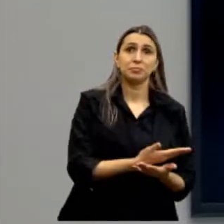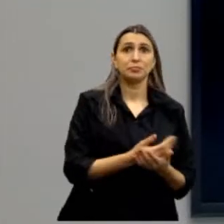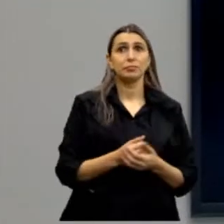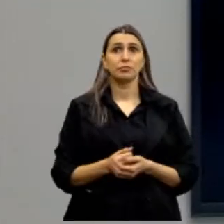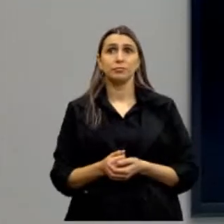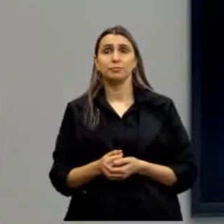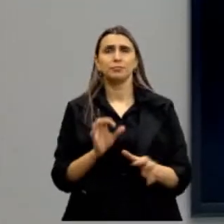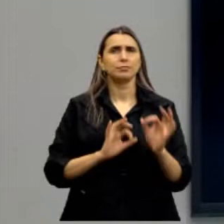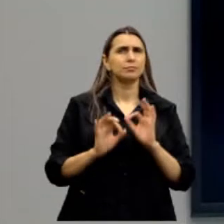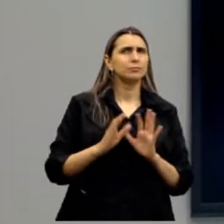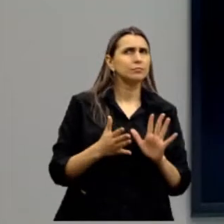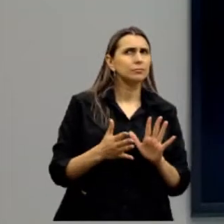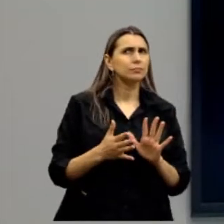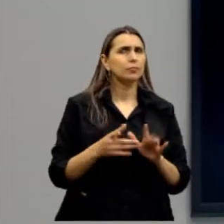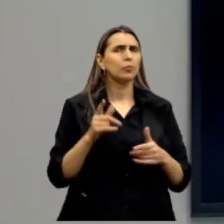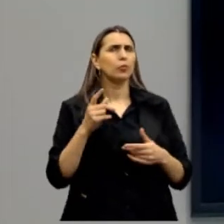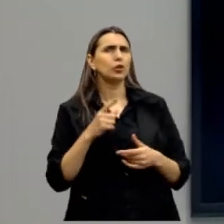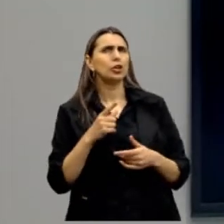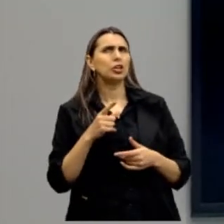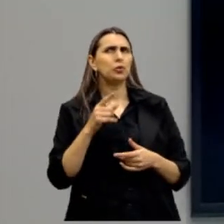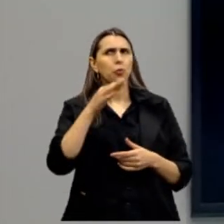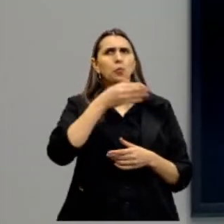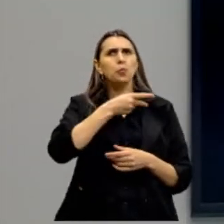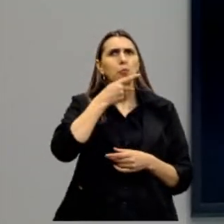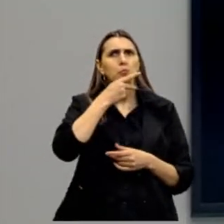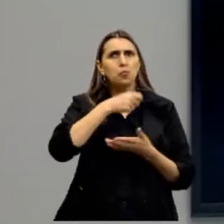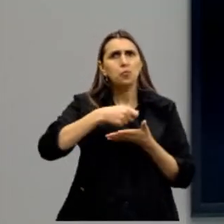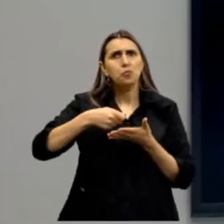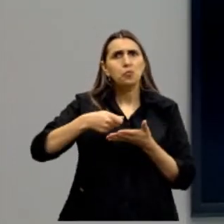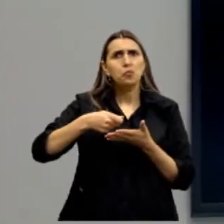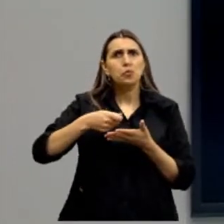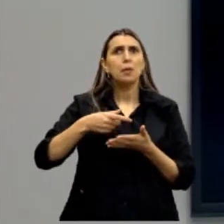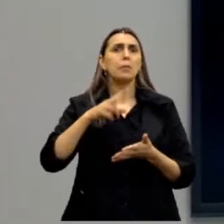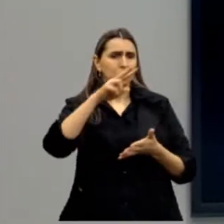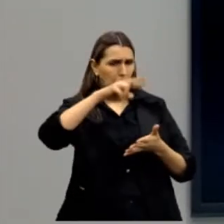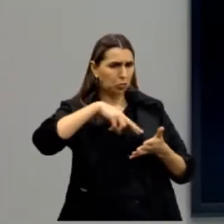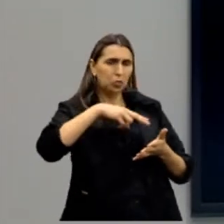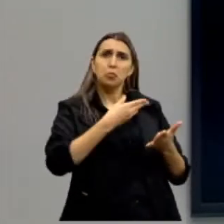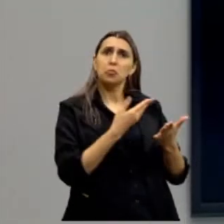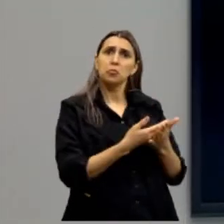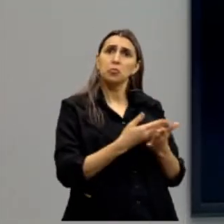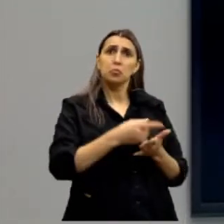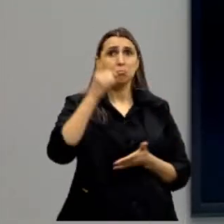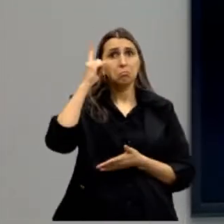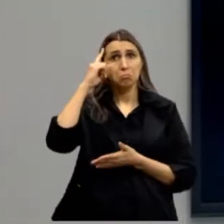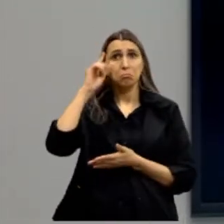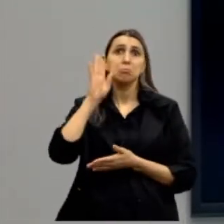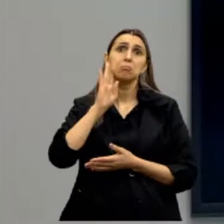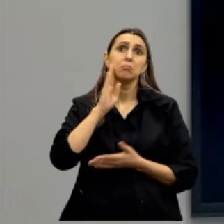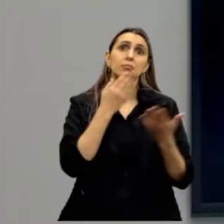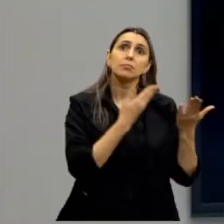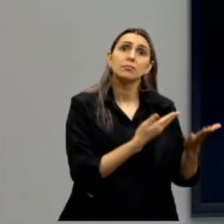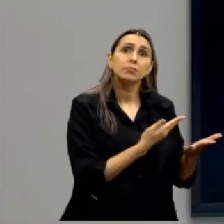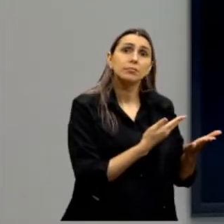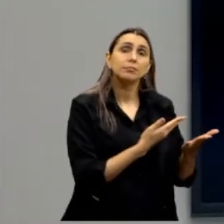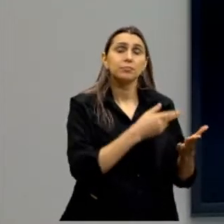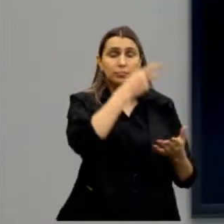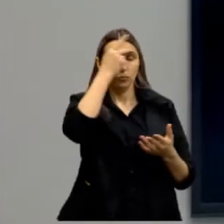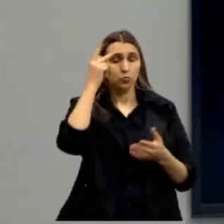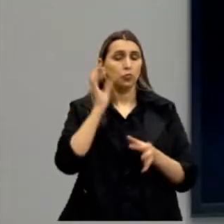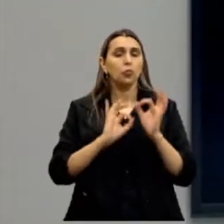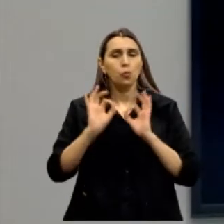uma organização. Mas por que o cara escreveu isso? É para deixar para nós lermos, estudarmos e pensarmos. Pô, que legal isso! Só pessoas